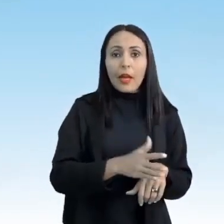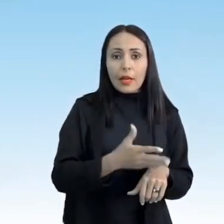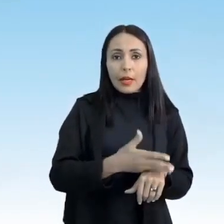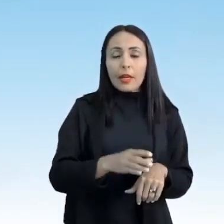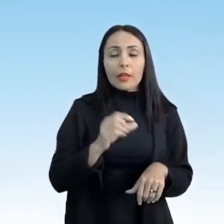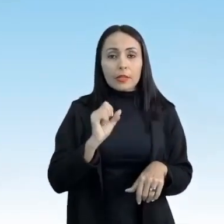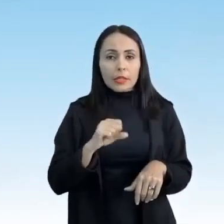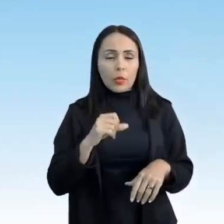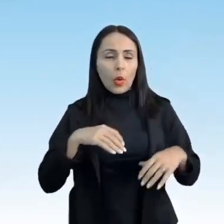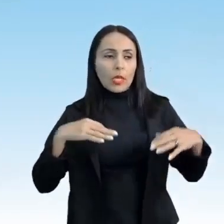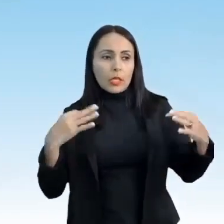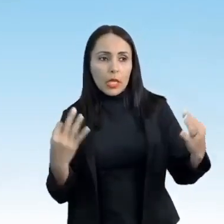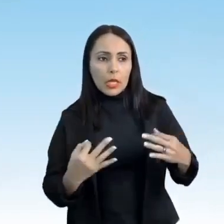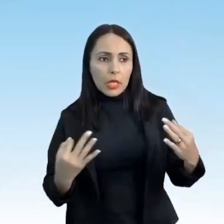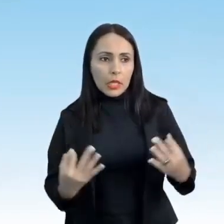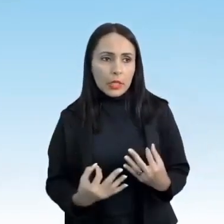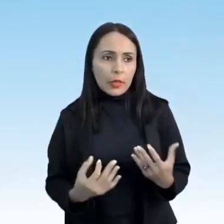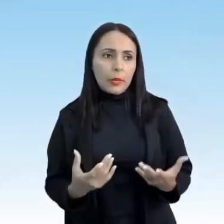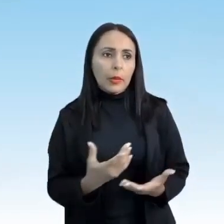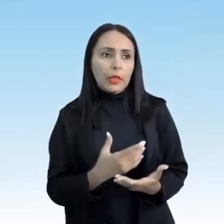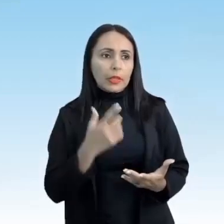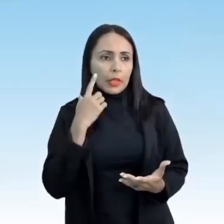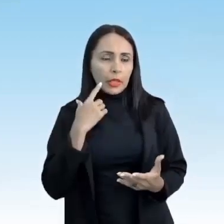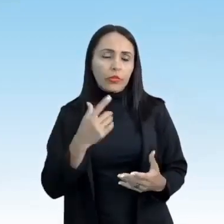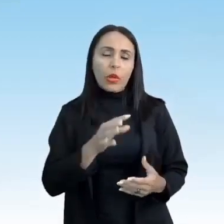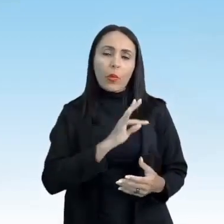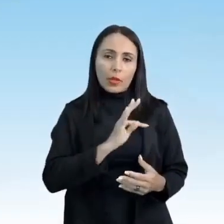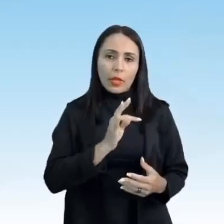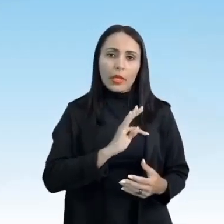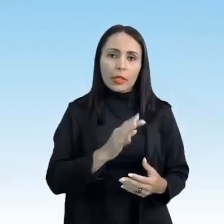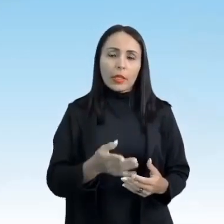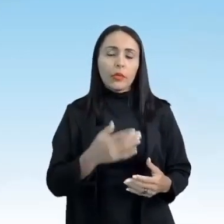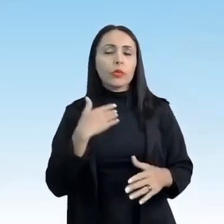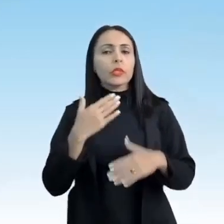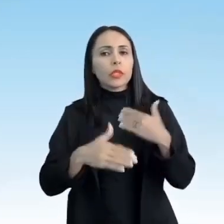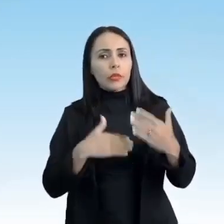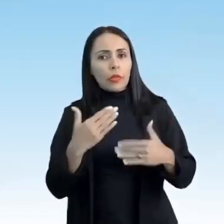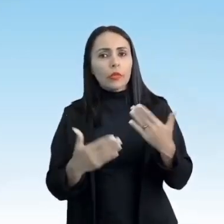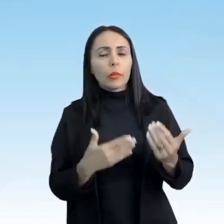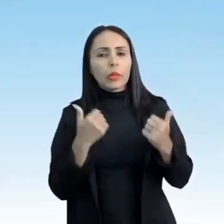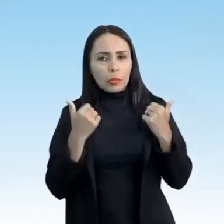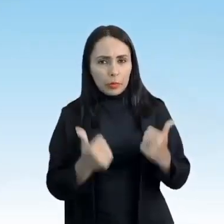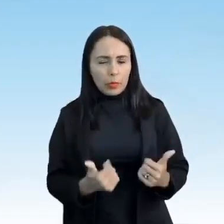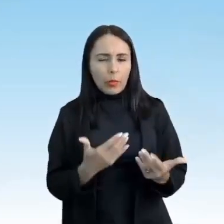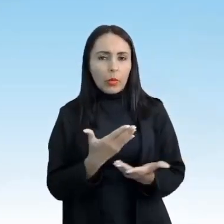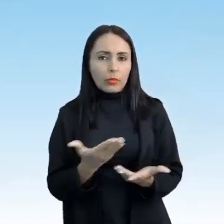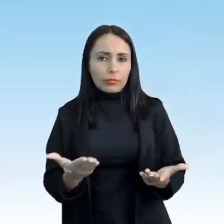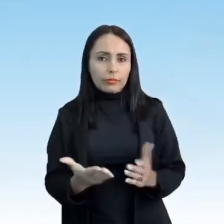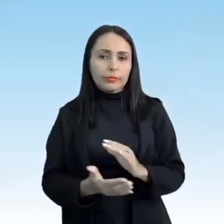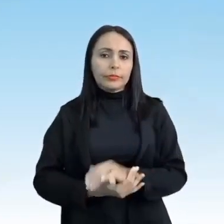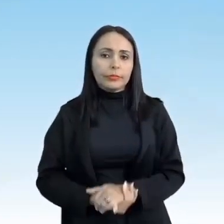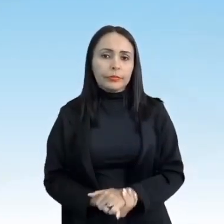muita excelência para chegar a uma técnica, né? Com desenvolvimento muito bom. Então, esse é o objetivo de